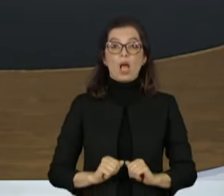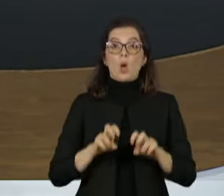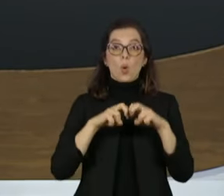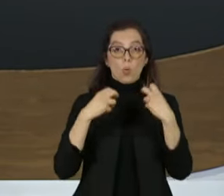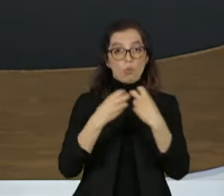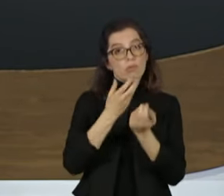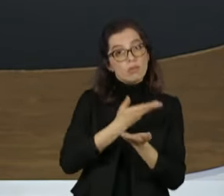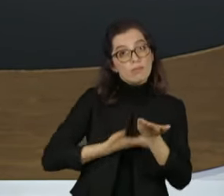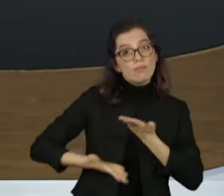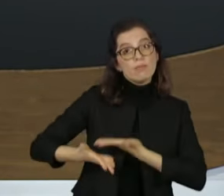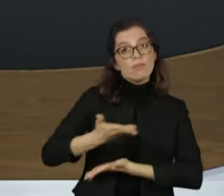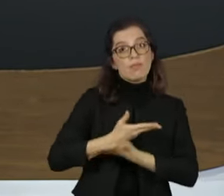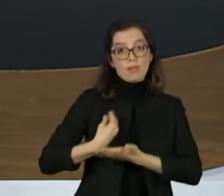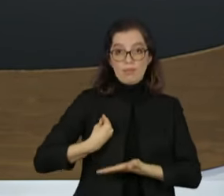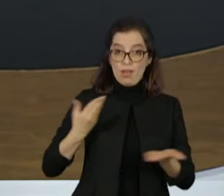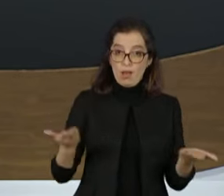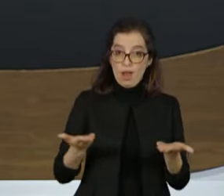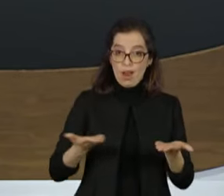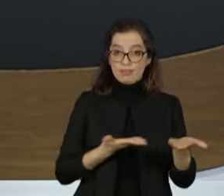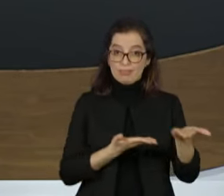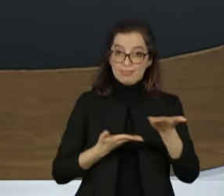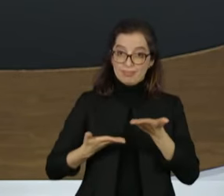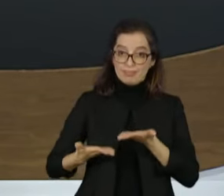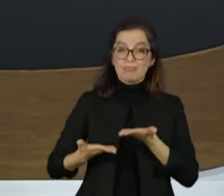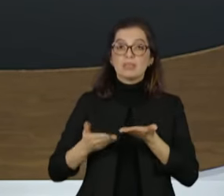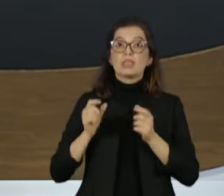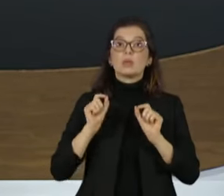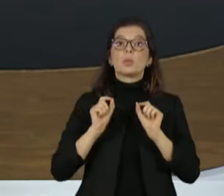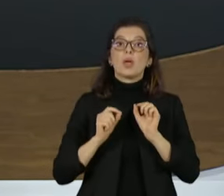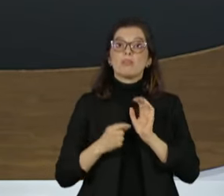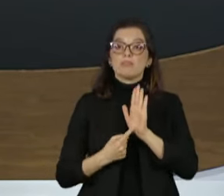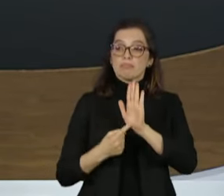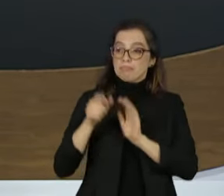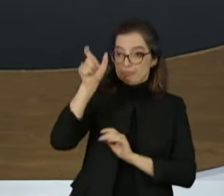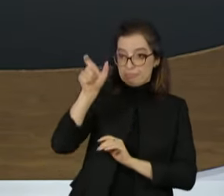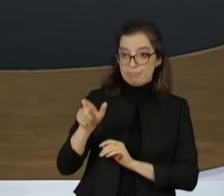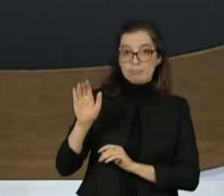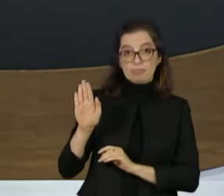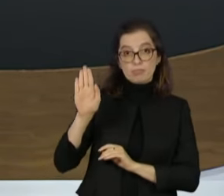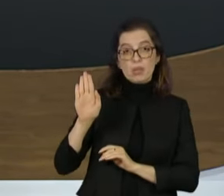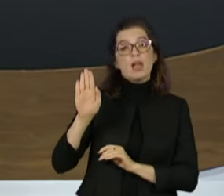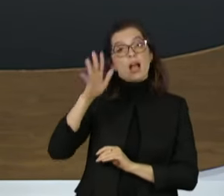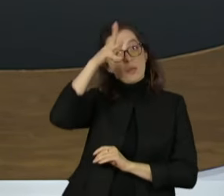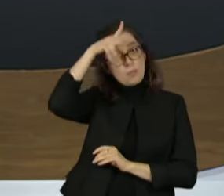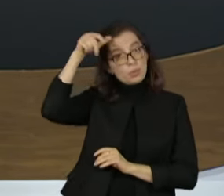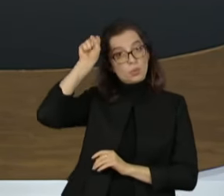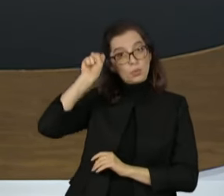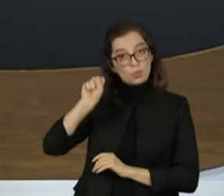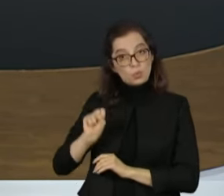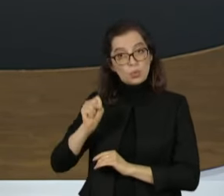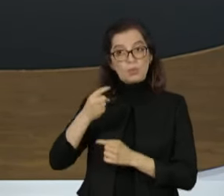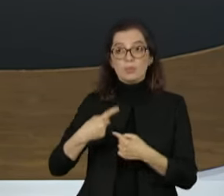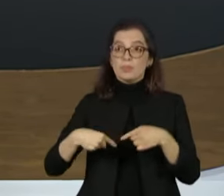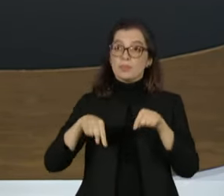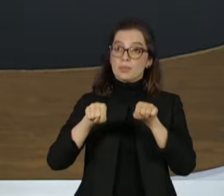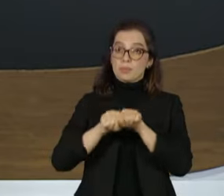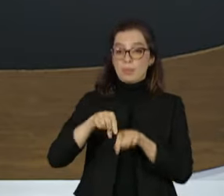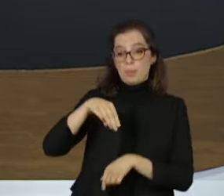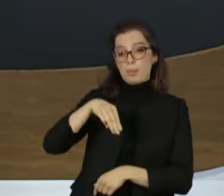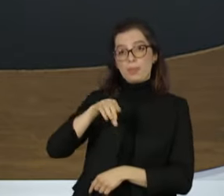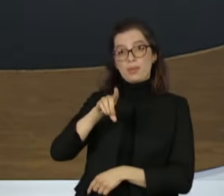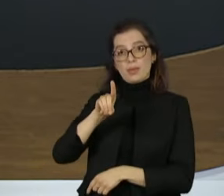senadora pelo Mato Grosso do Sul e candidata da Aliança MDB, PSDB, Cidadania e Podemos,